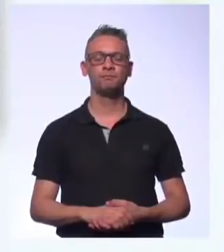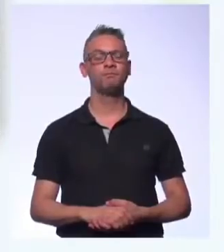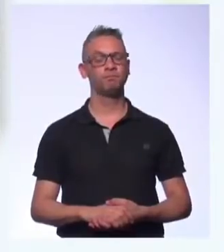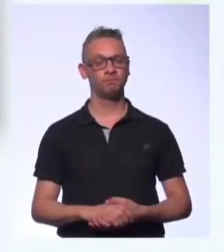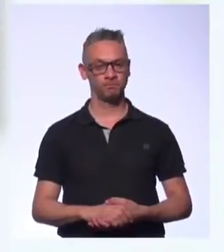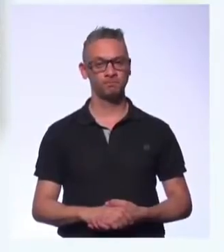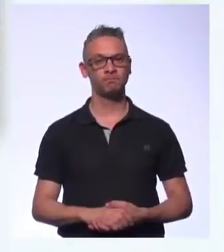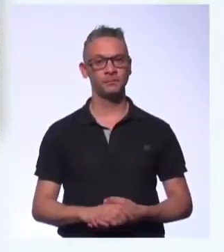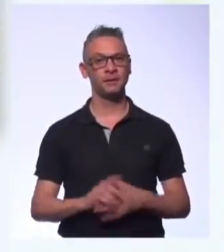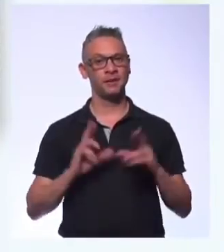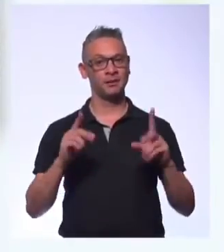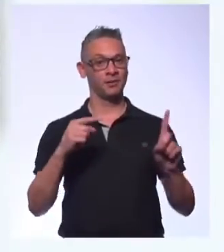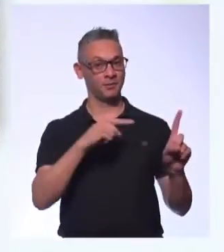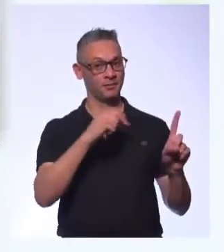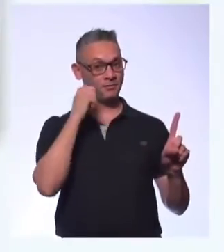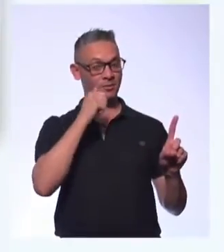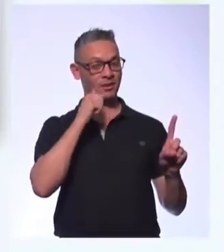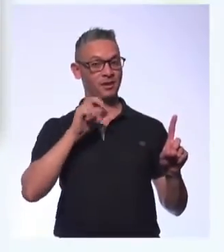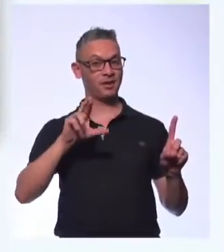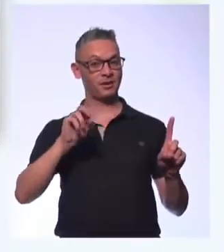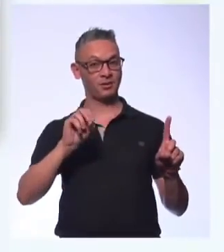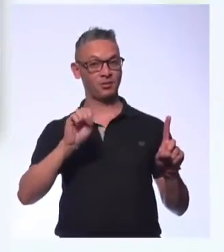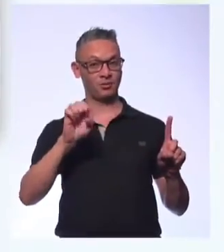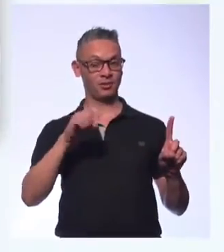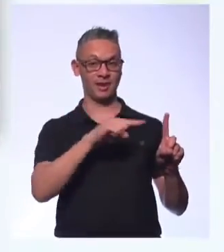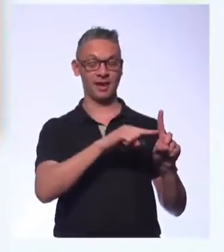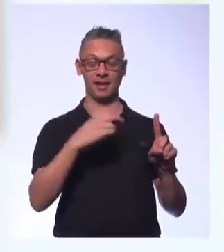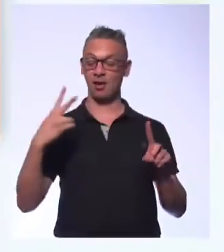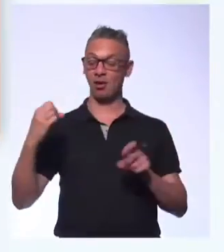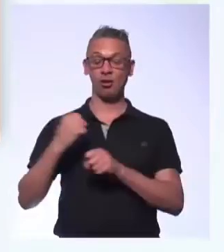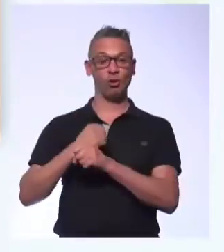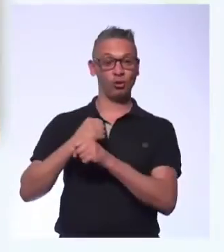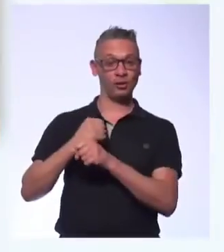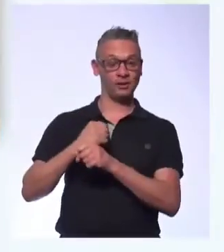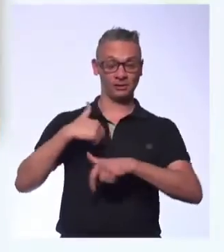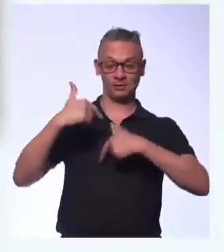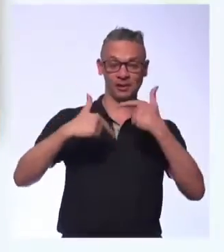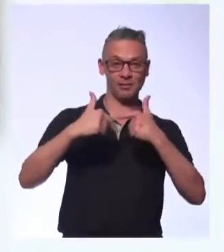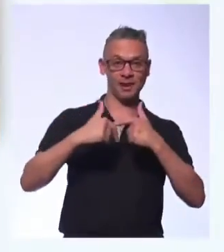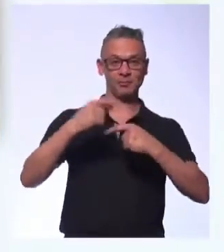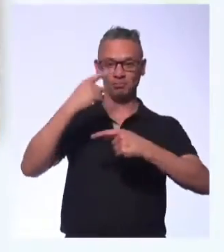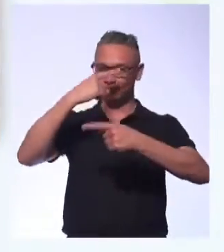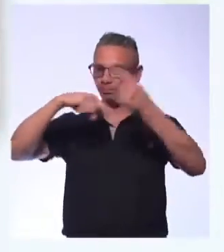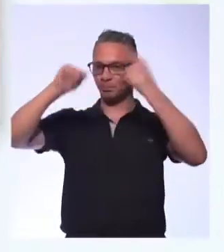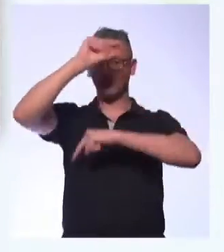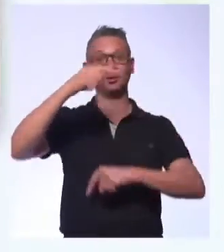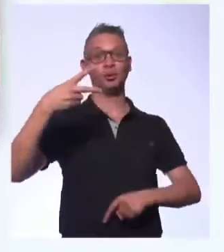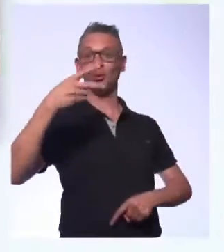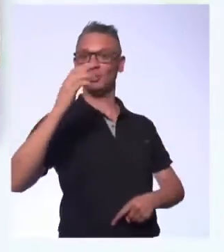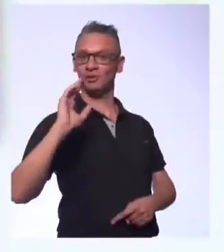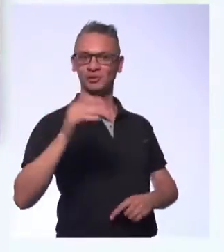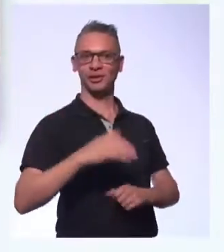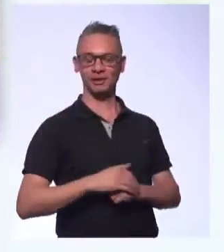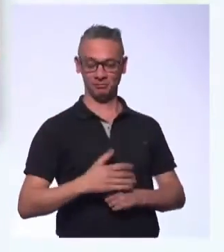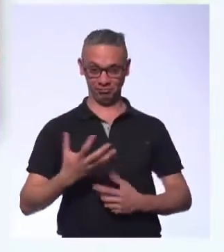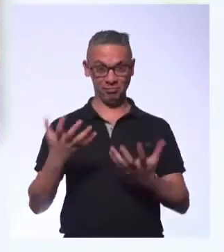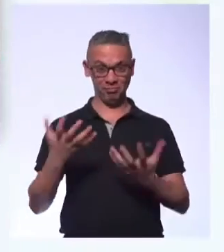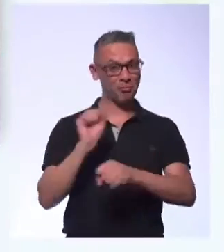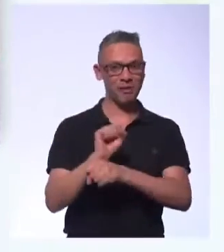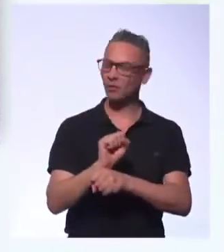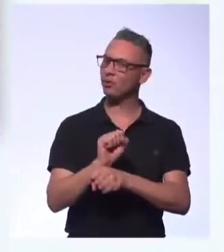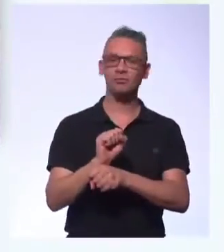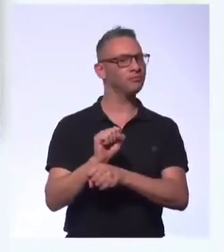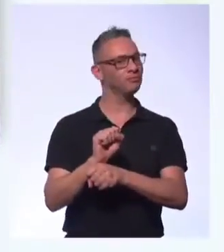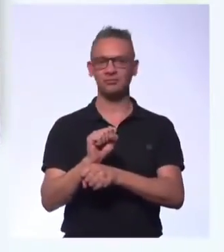Exatamente como o Rose, em dois anos e meio de empresa, duas promoções. E pensa que ela está satisfeita? E pronto para os